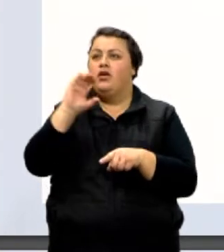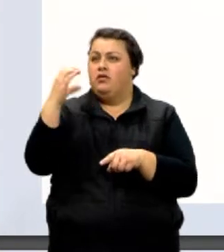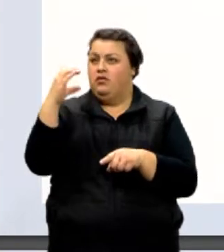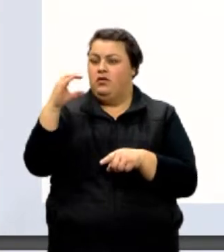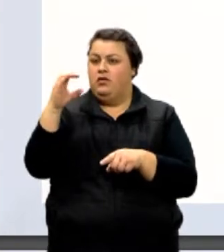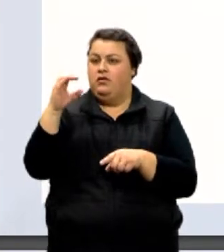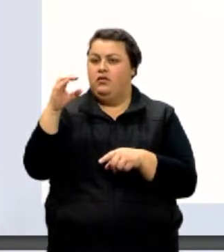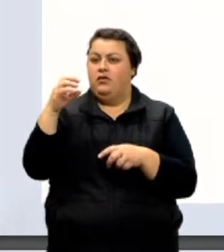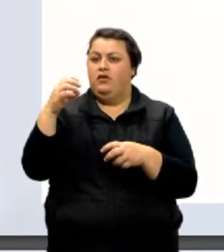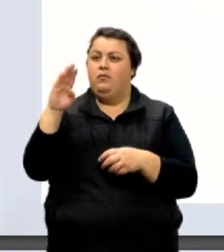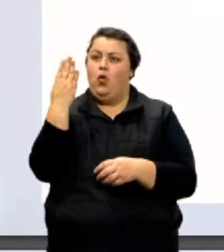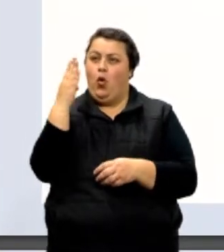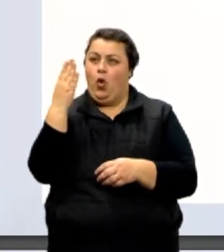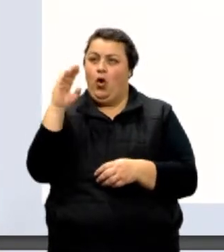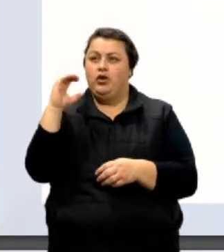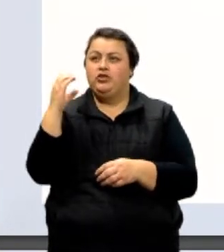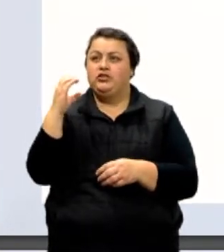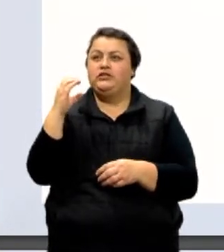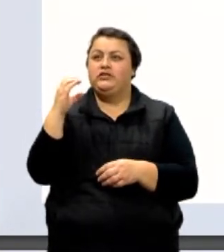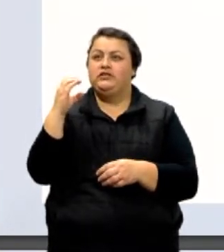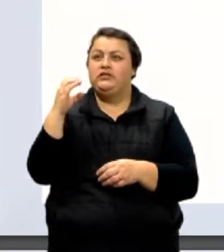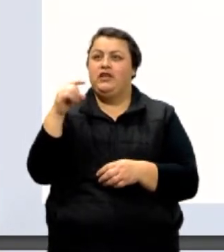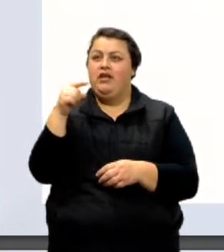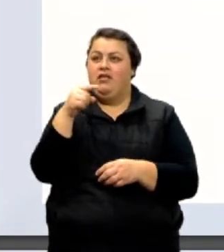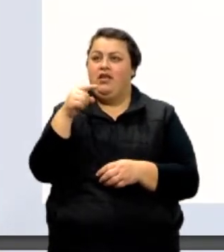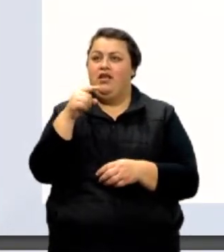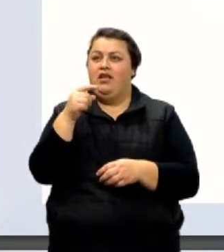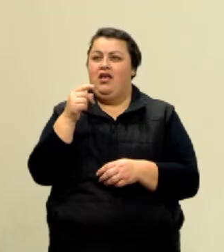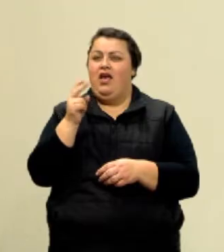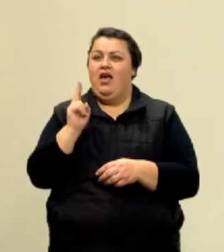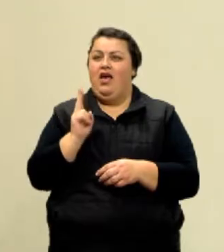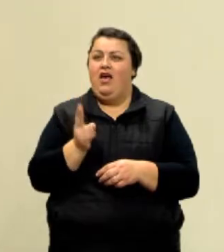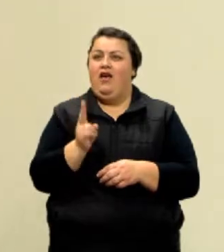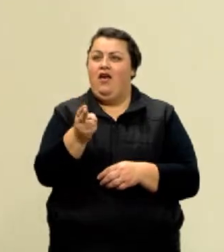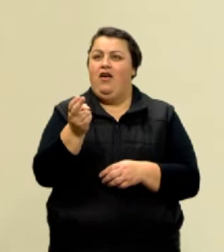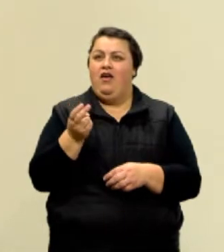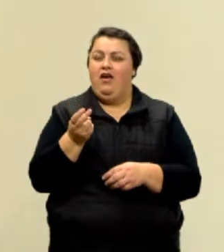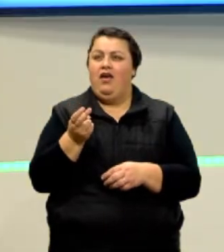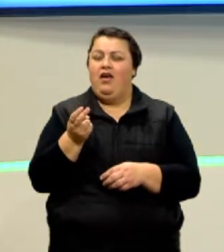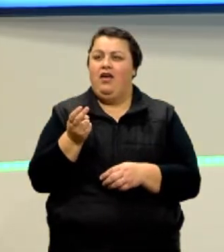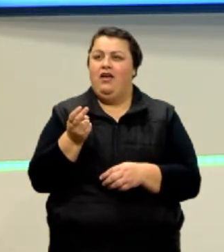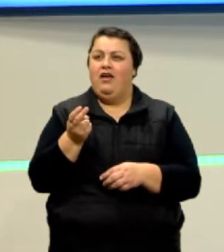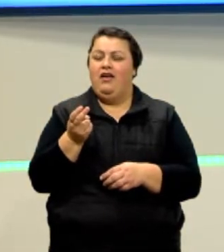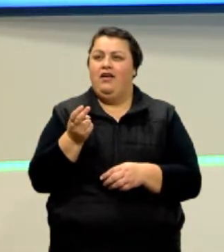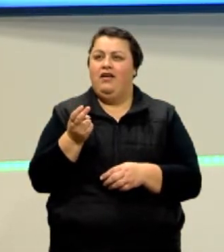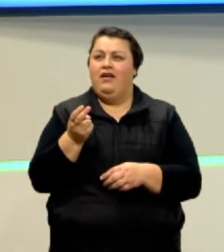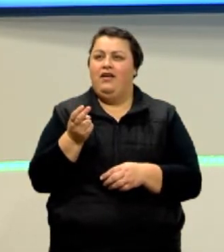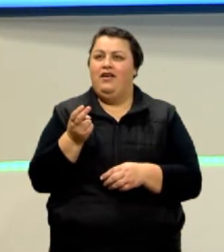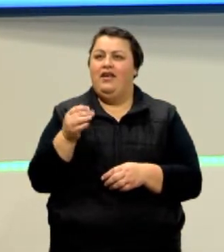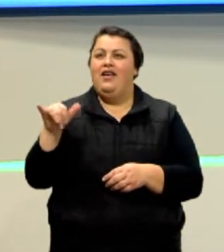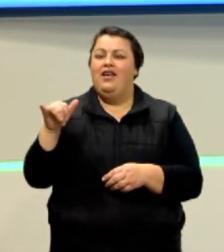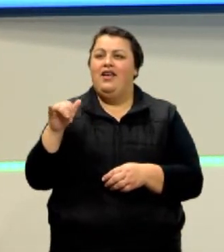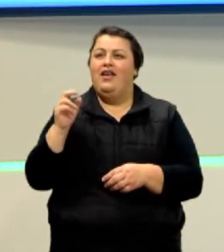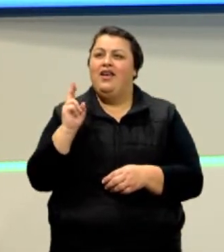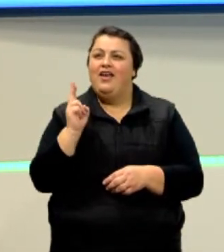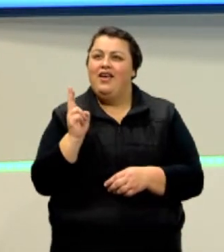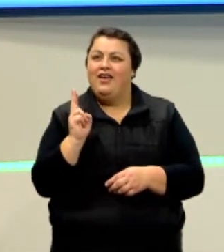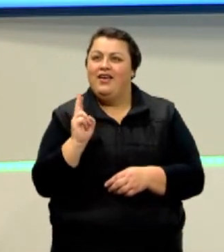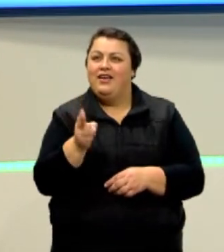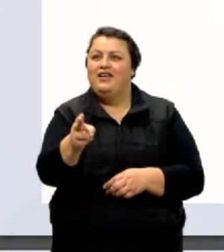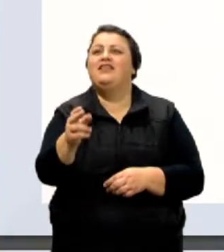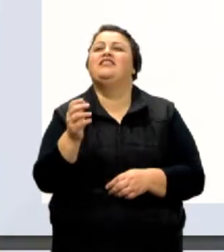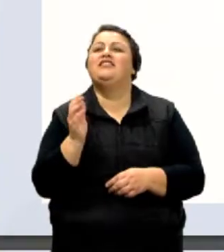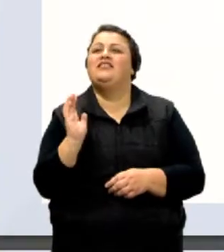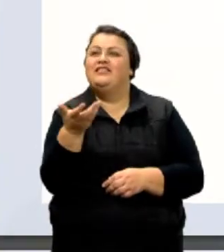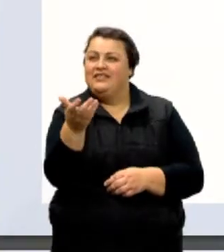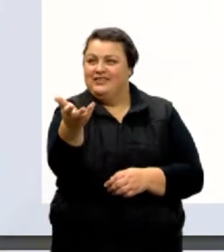biológicas. Esse aqui, eu acho que vocês não têm dúvida que são grandezas. Mas e se eu te pergunto isso aqui, o número de desempregados no país